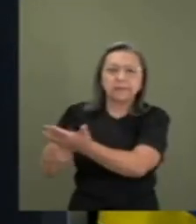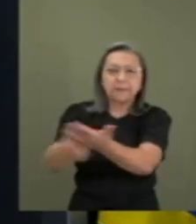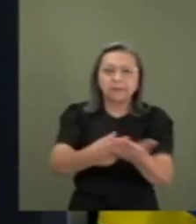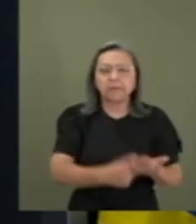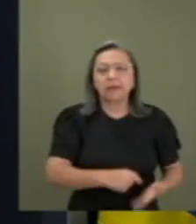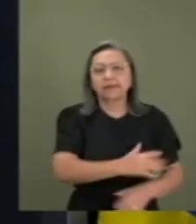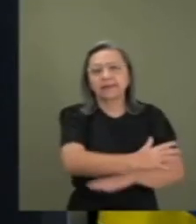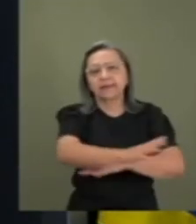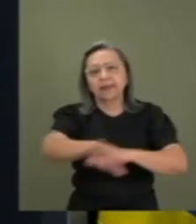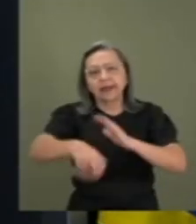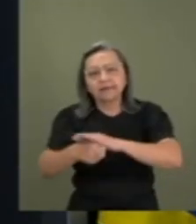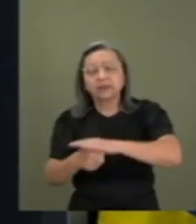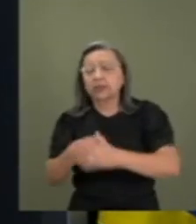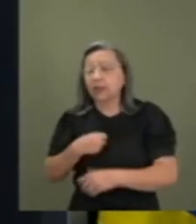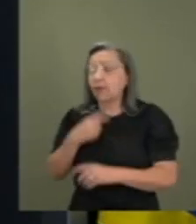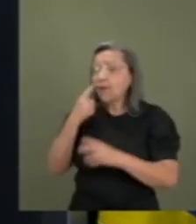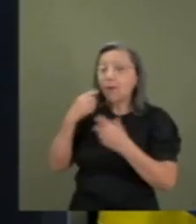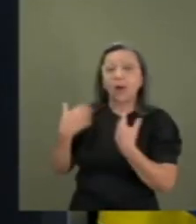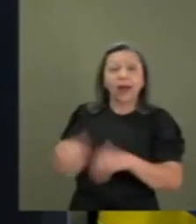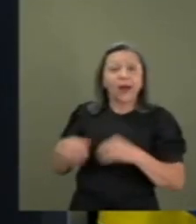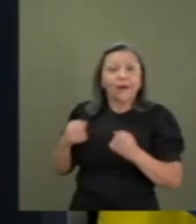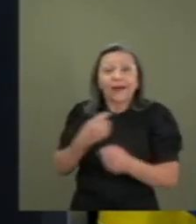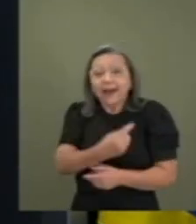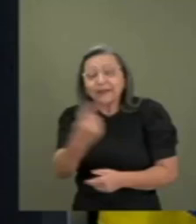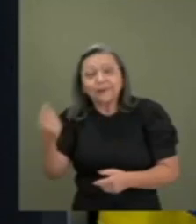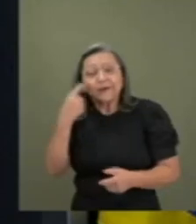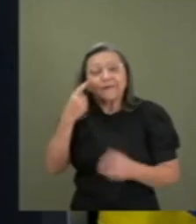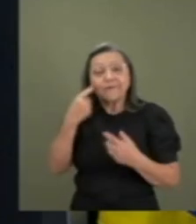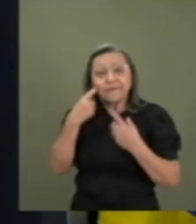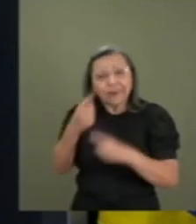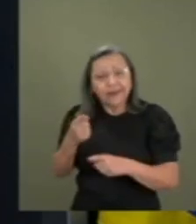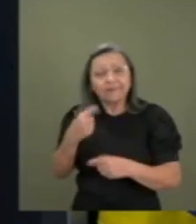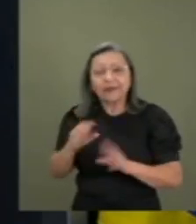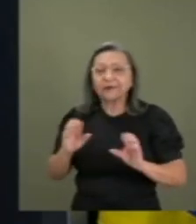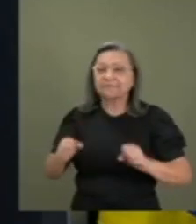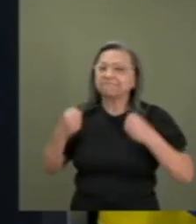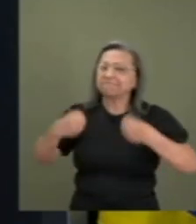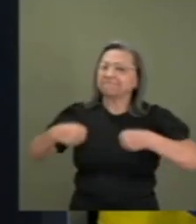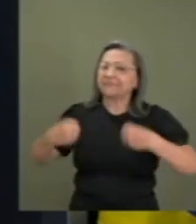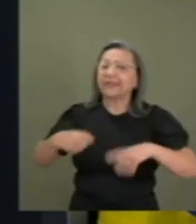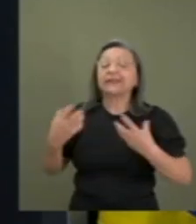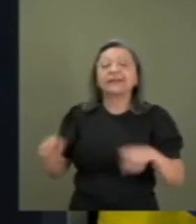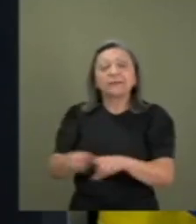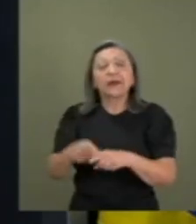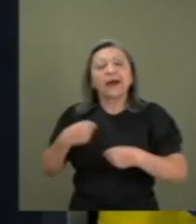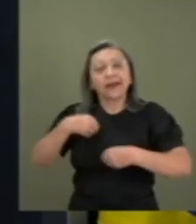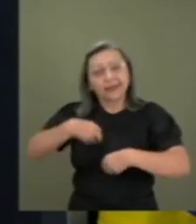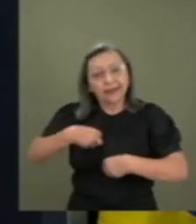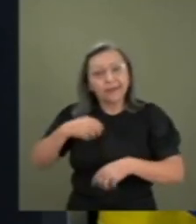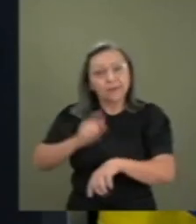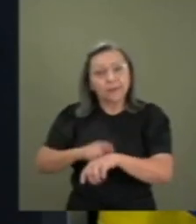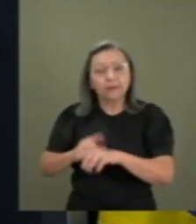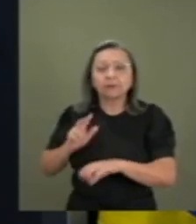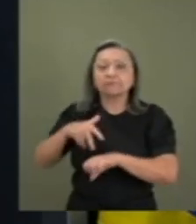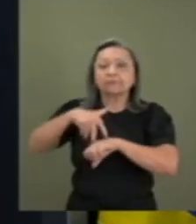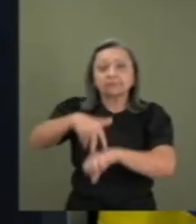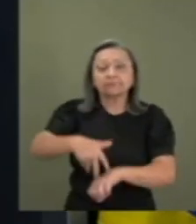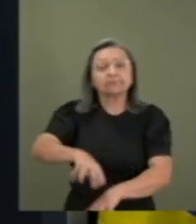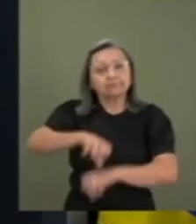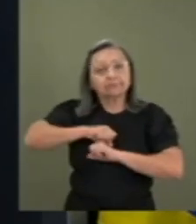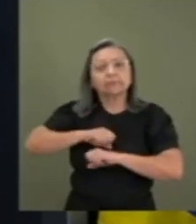vibrava com cada uma delas. Inclusive, estou aqui inspirado por essas operações também.